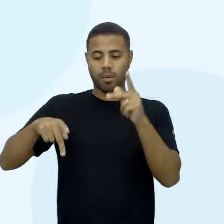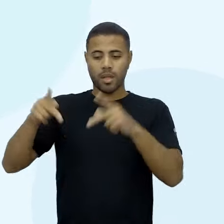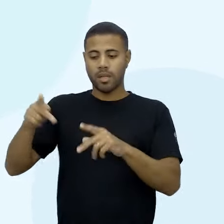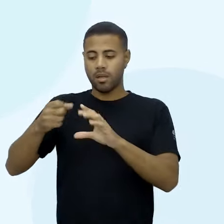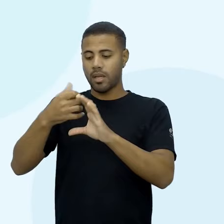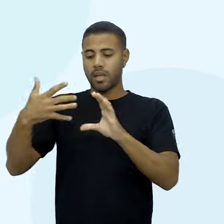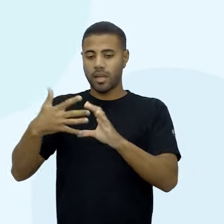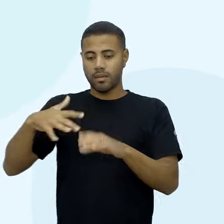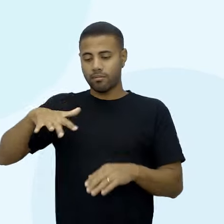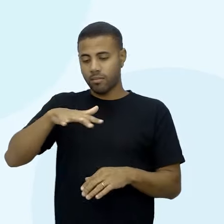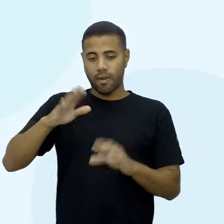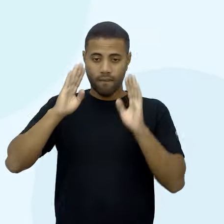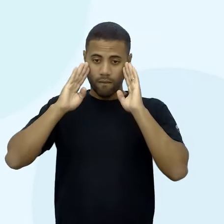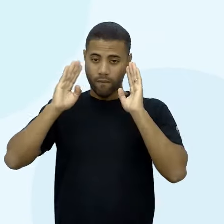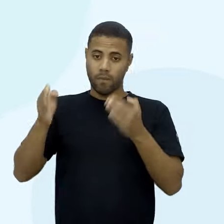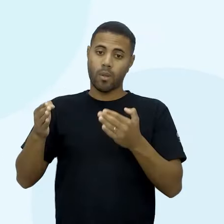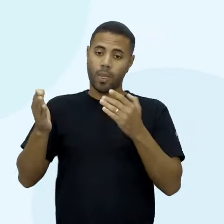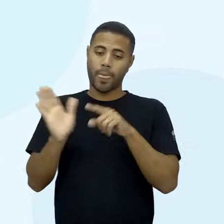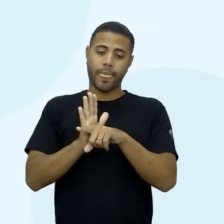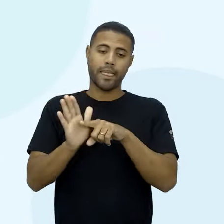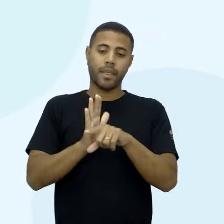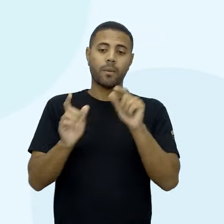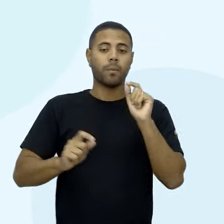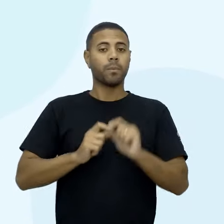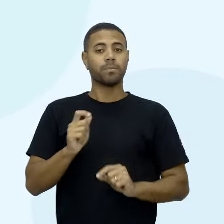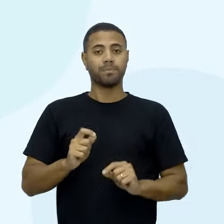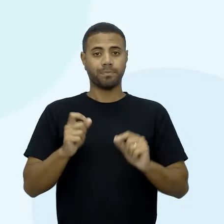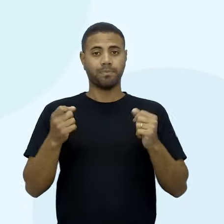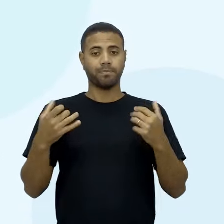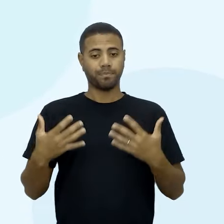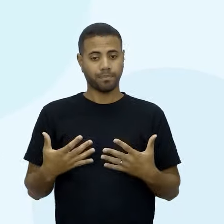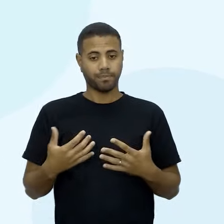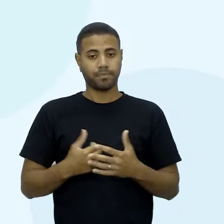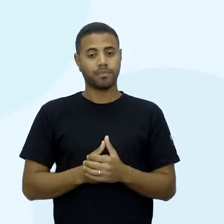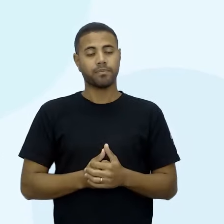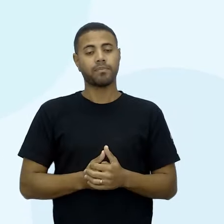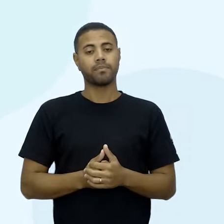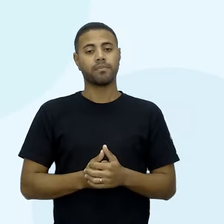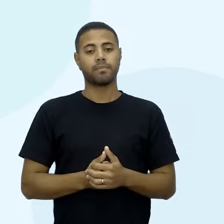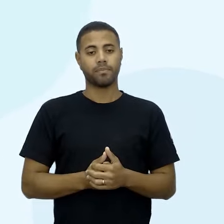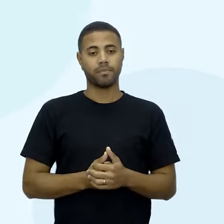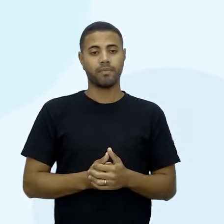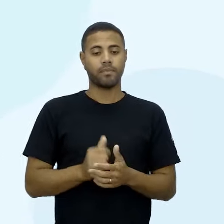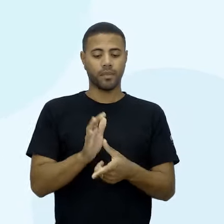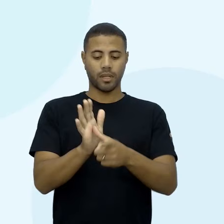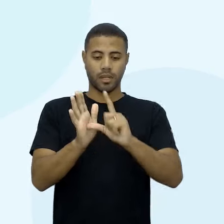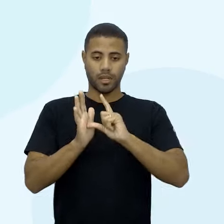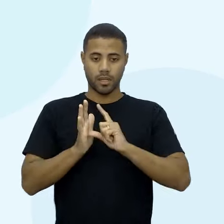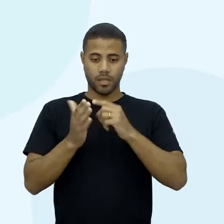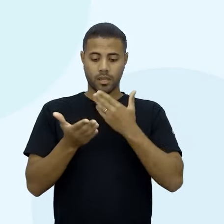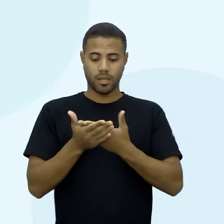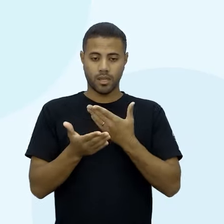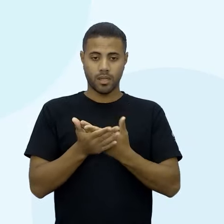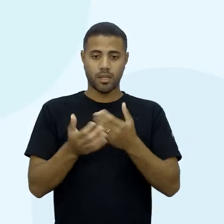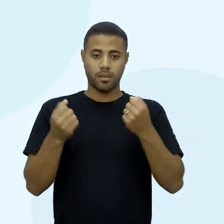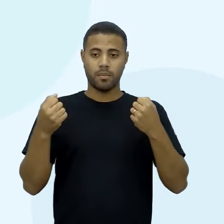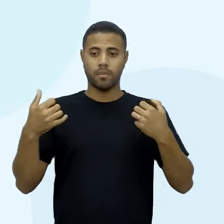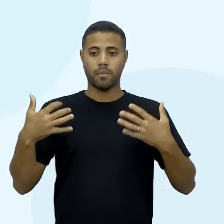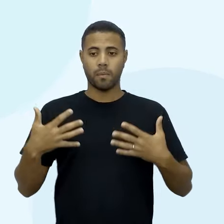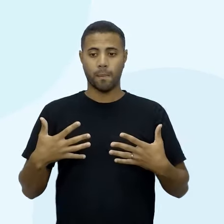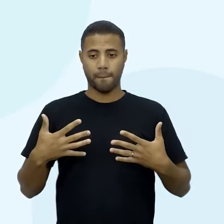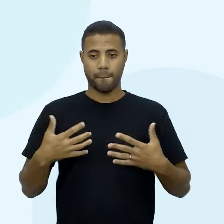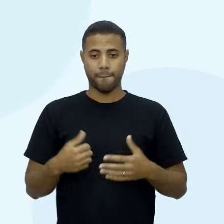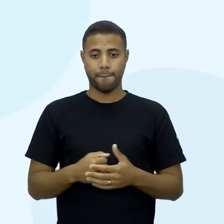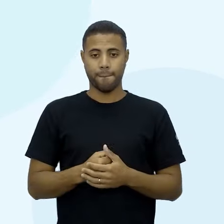do público-alvo dessa pesquisa. Sim, Então, indo lá no comecinho da aula, a gente falou alguma coisa nesse sentido.